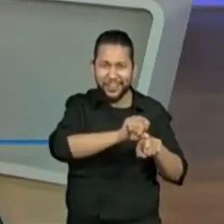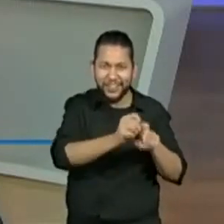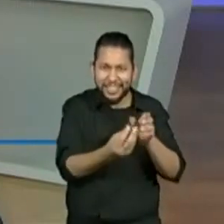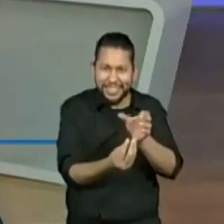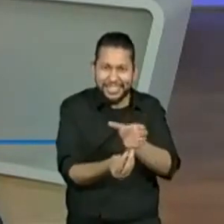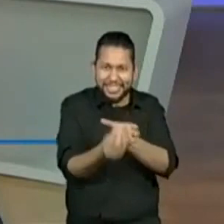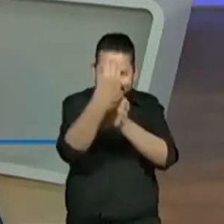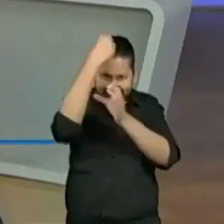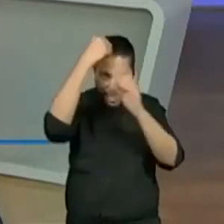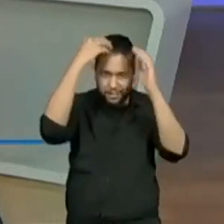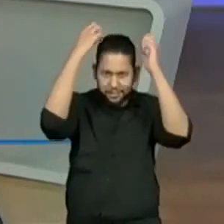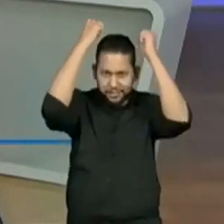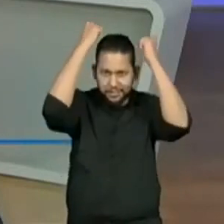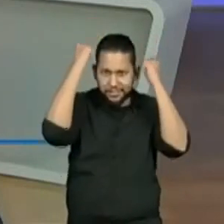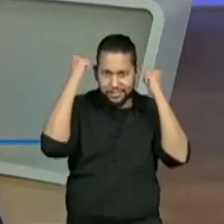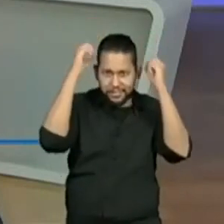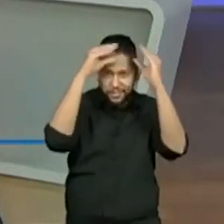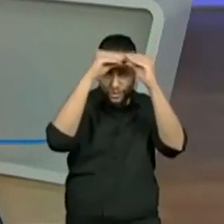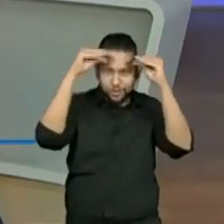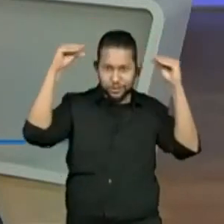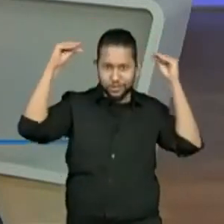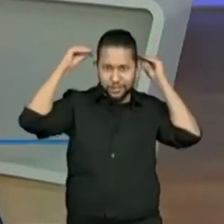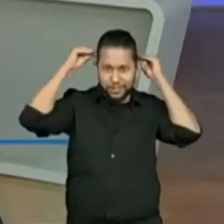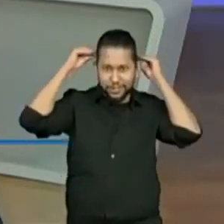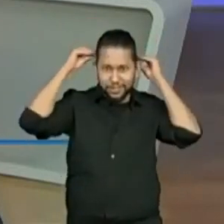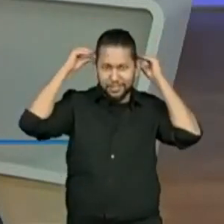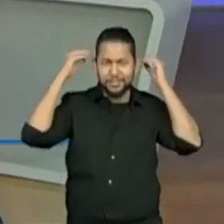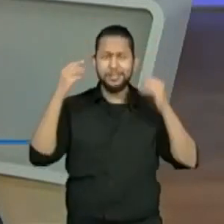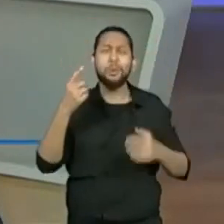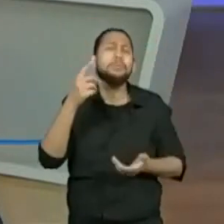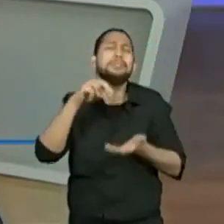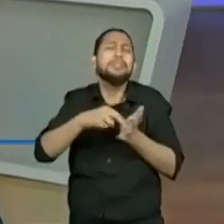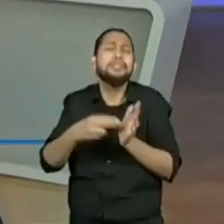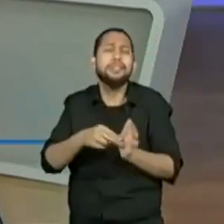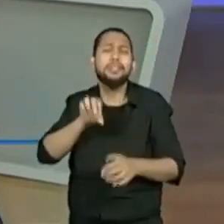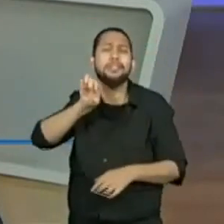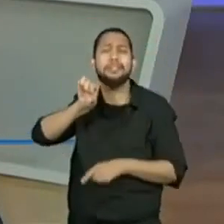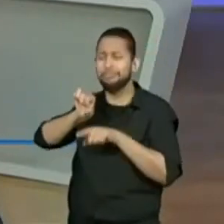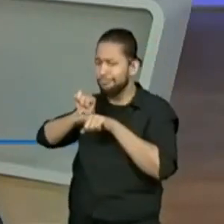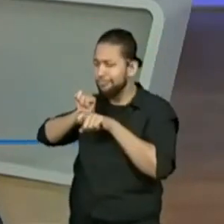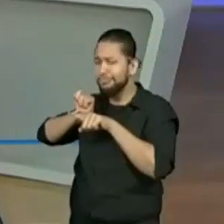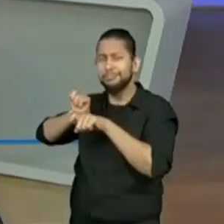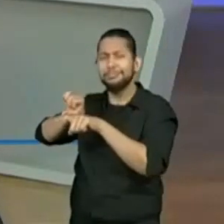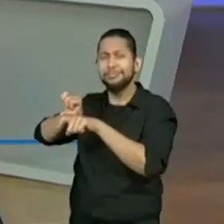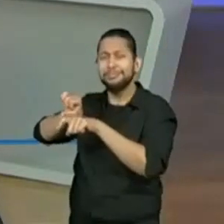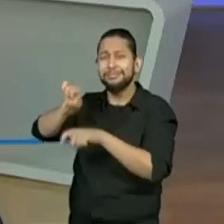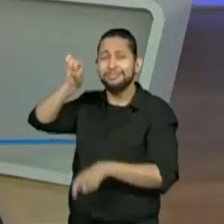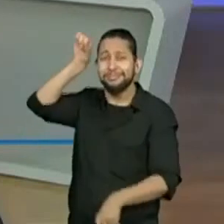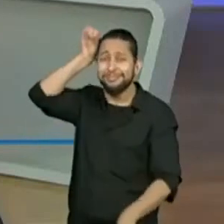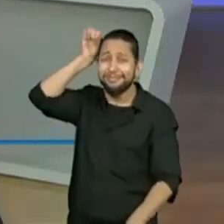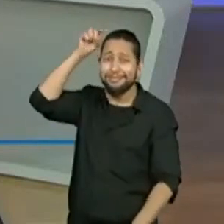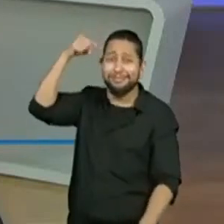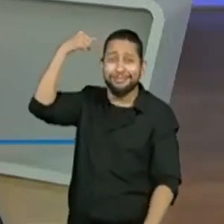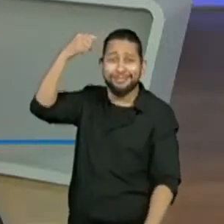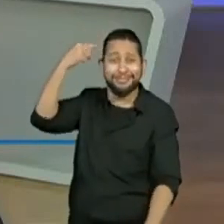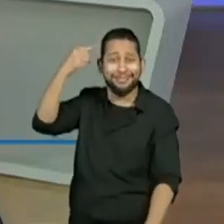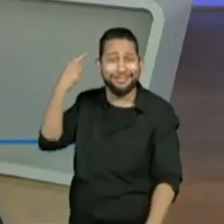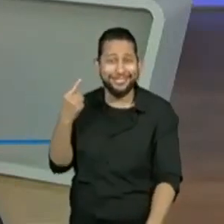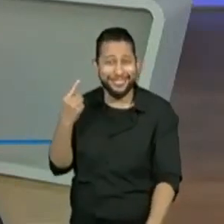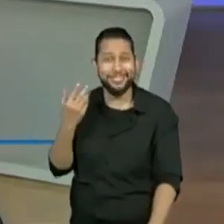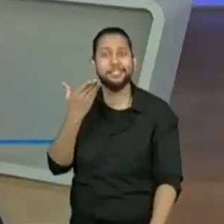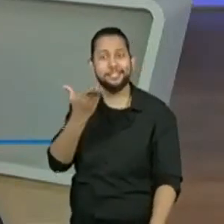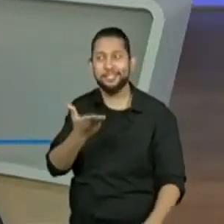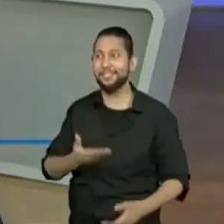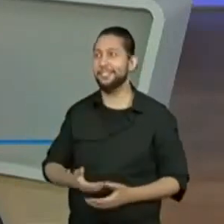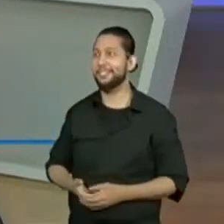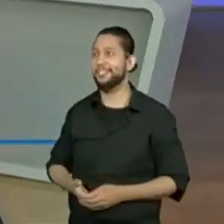caracol se trata esse poema do menino? E aí? Alunos da escola Antônio Duval e